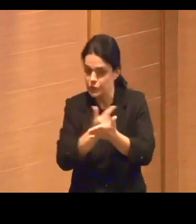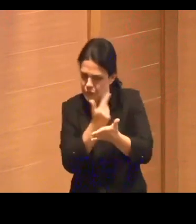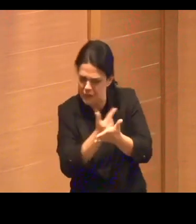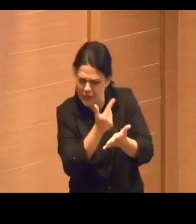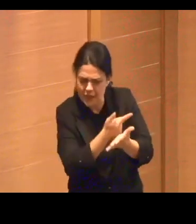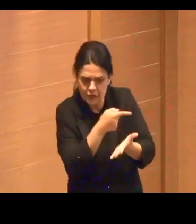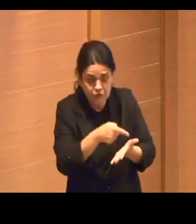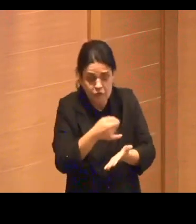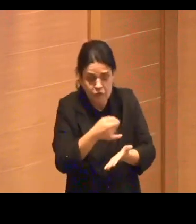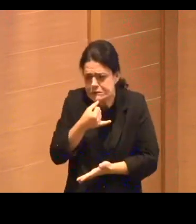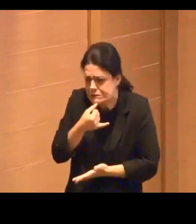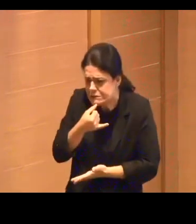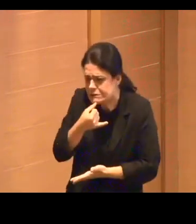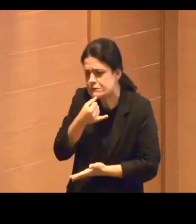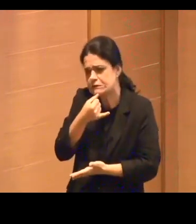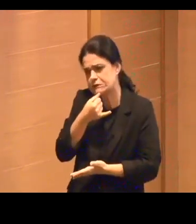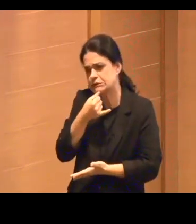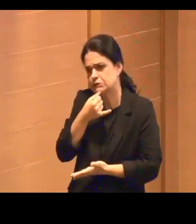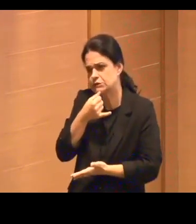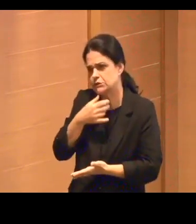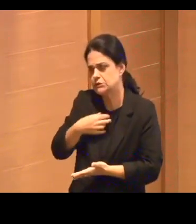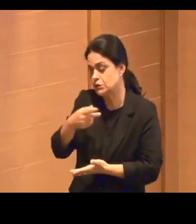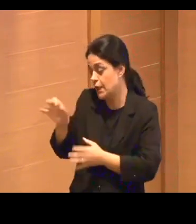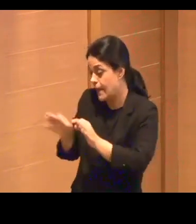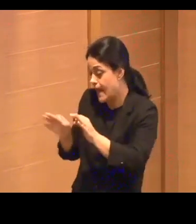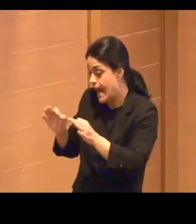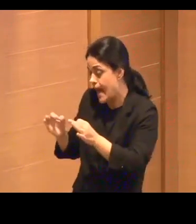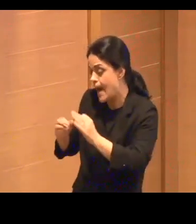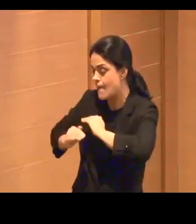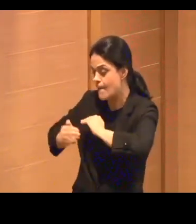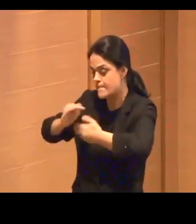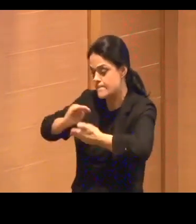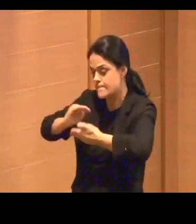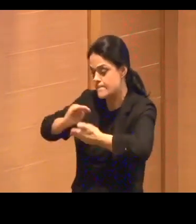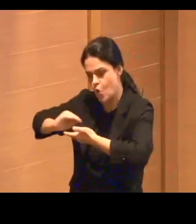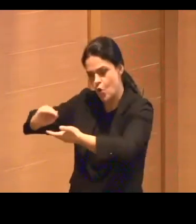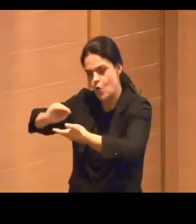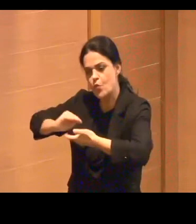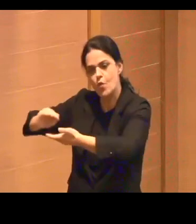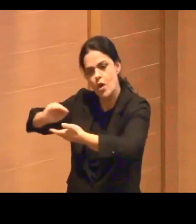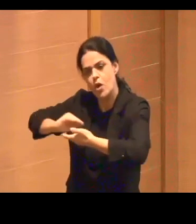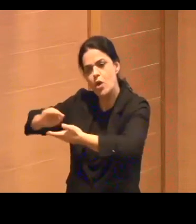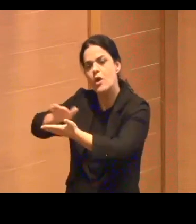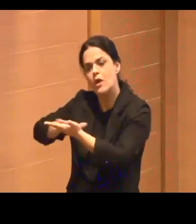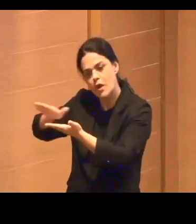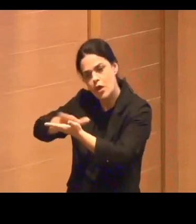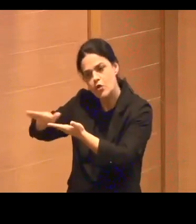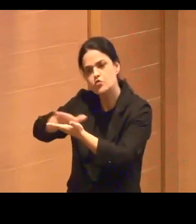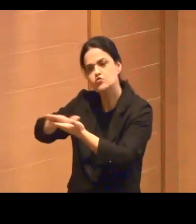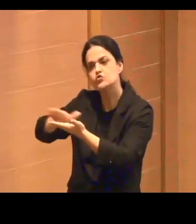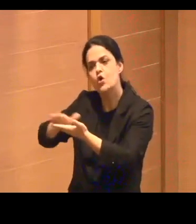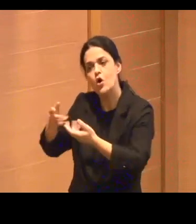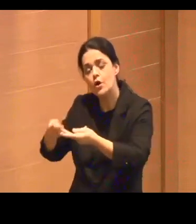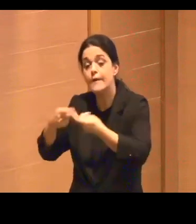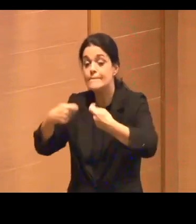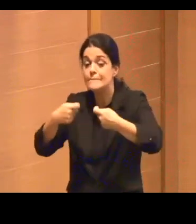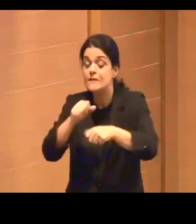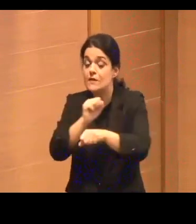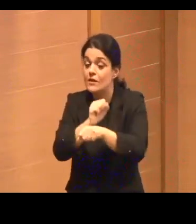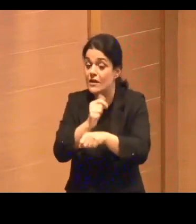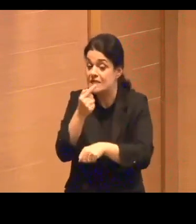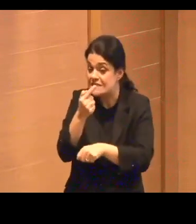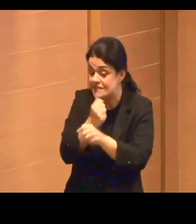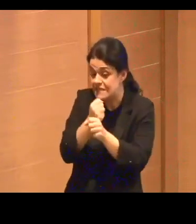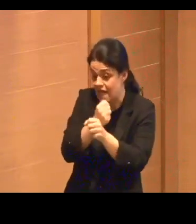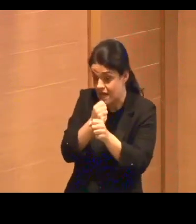trabalhado com uma editora comercial. Eu tive que esperar sete anos para acabar o contrato com essa editora, porque ela cobrava